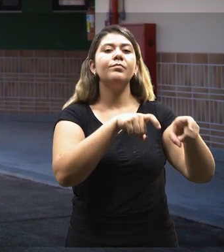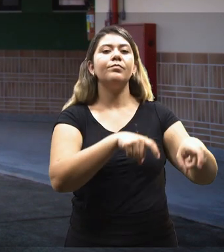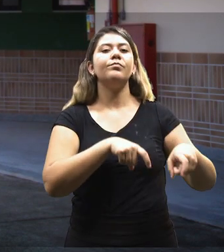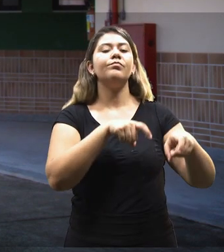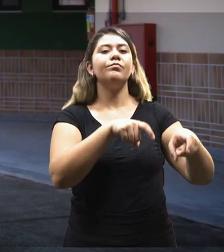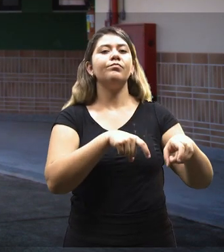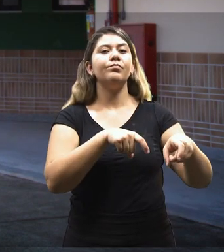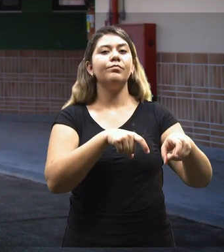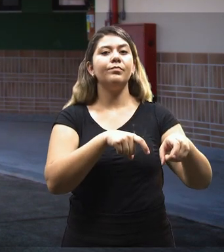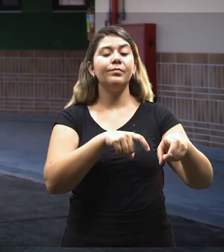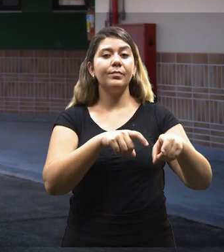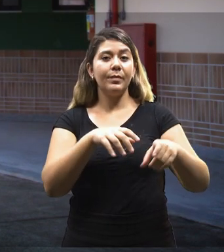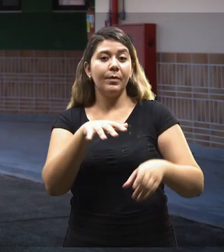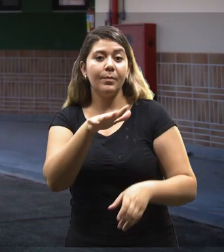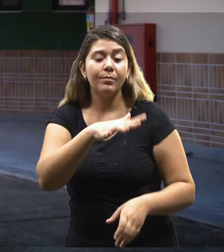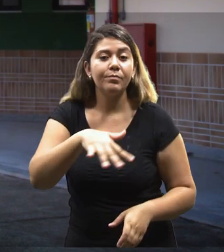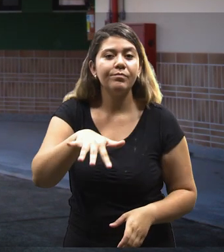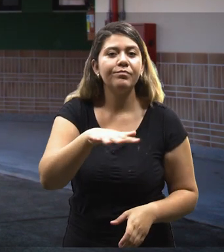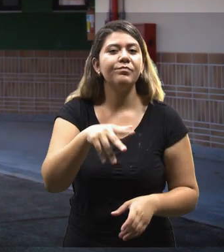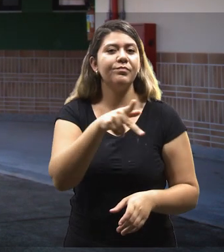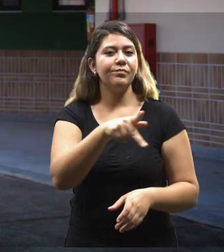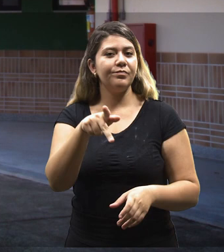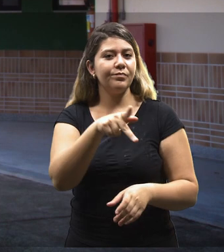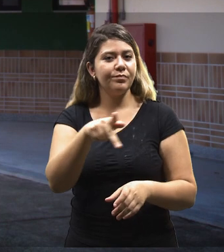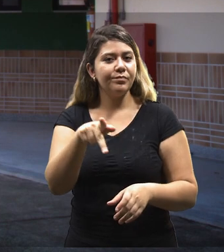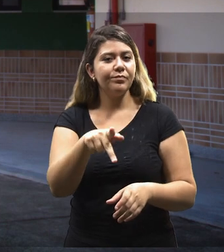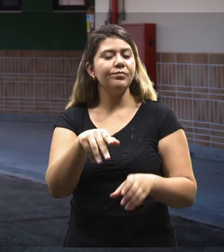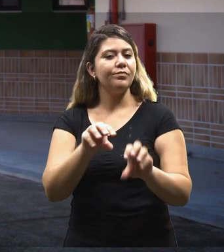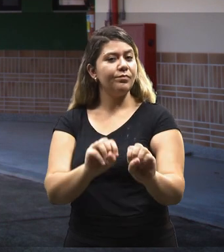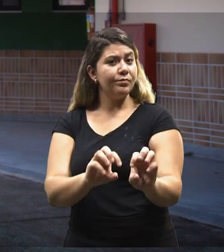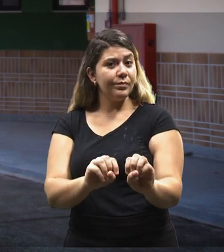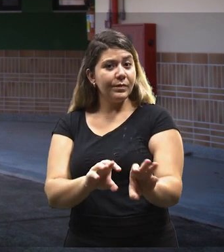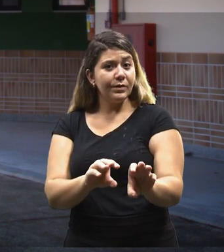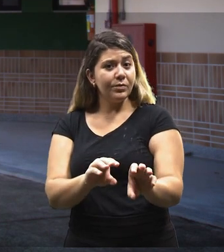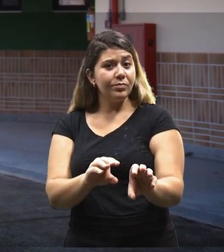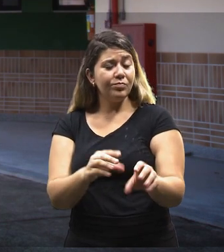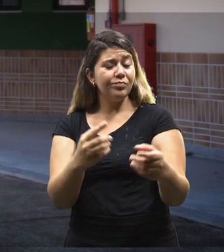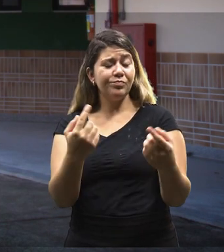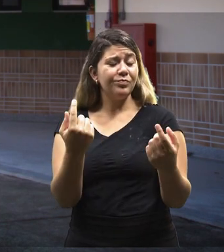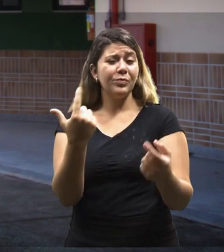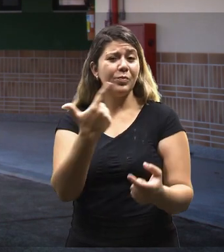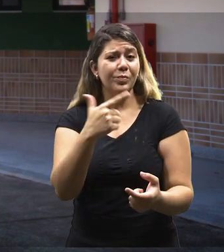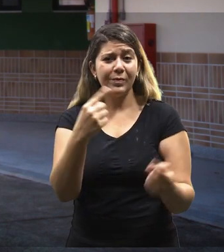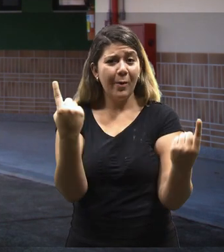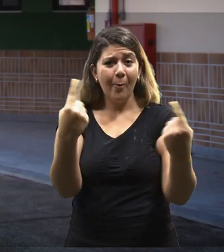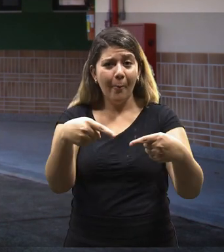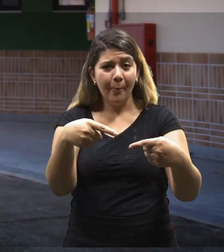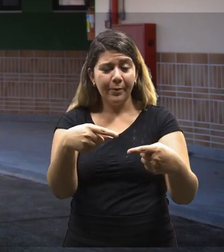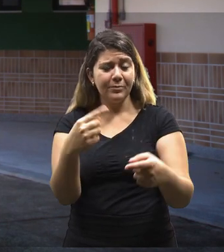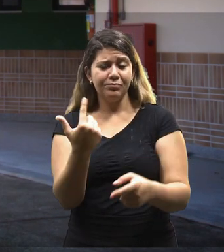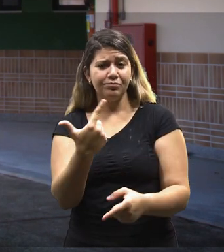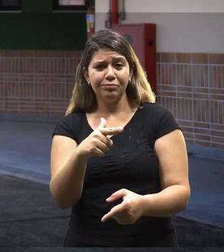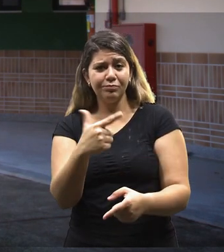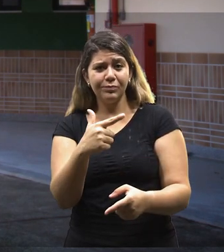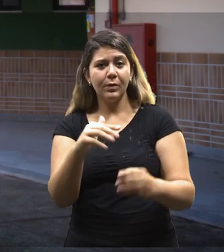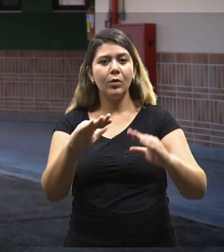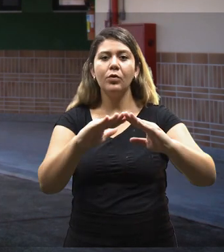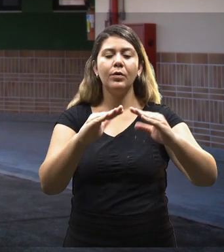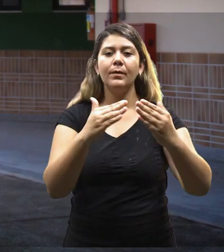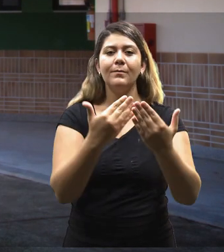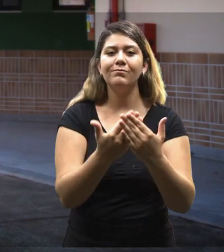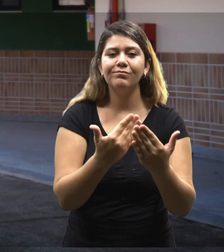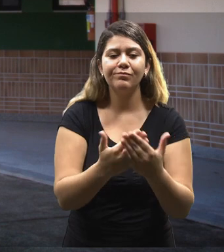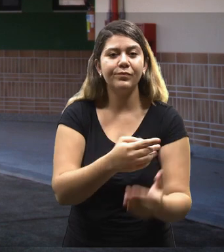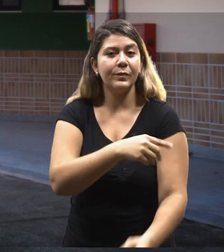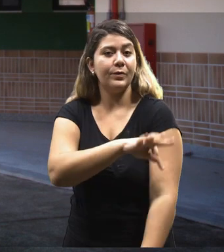engenheiro agrônomo, algumas vezes, mas no caso de professor, da licenciatura, ele não tem concorrência, né? E